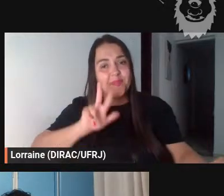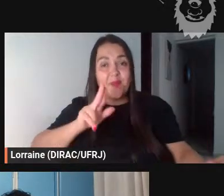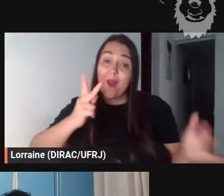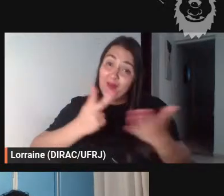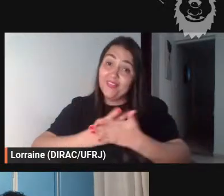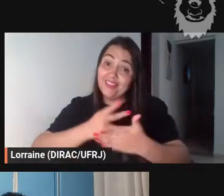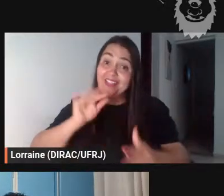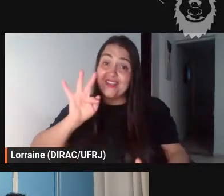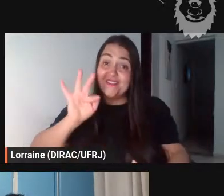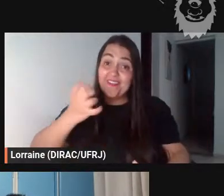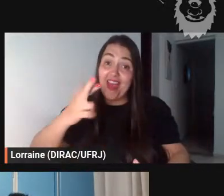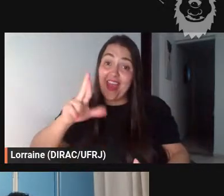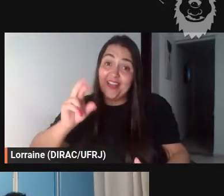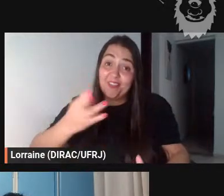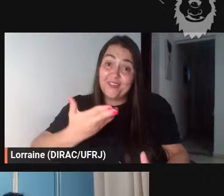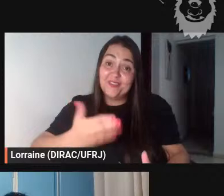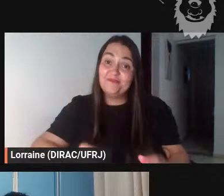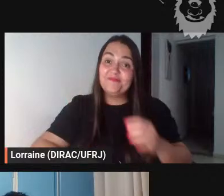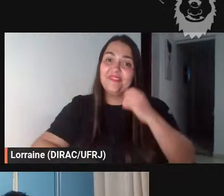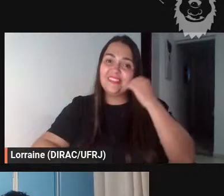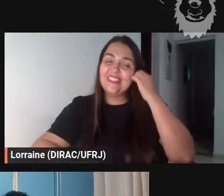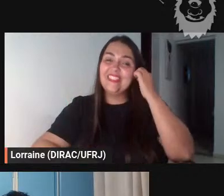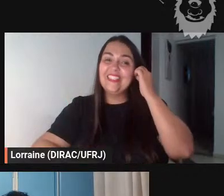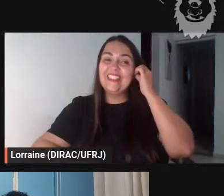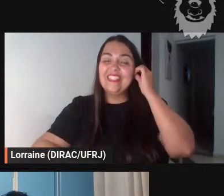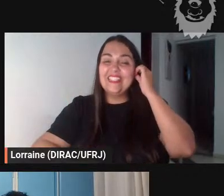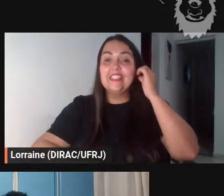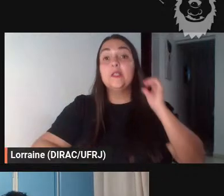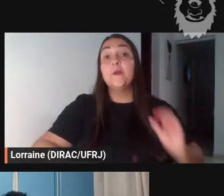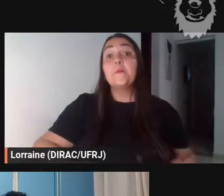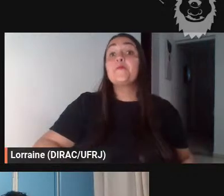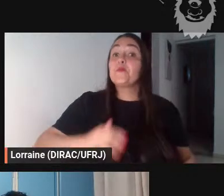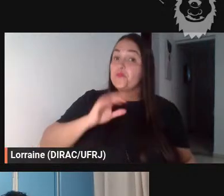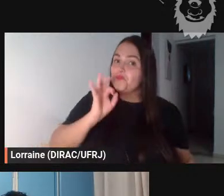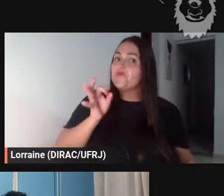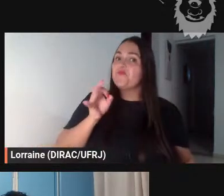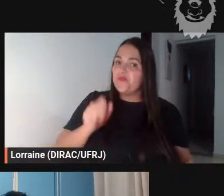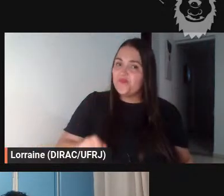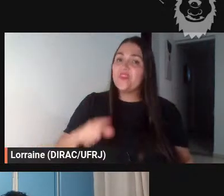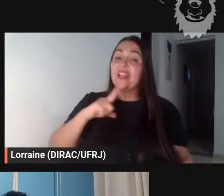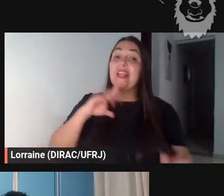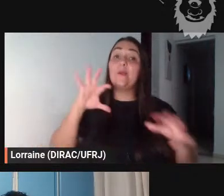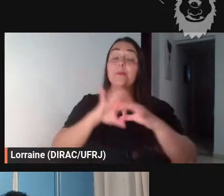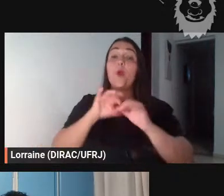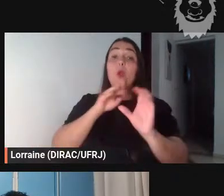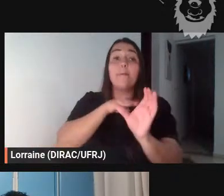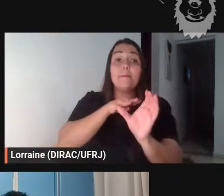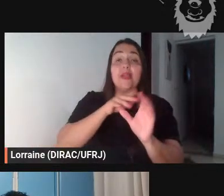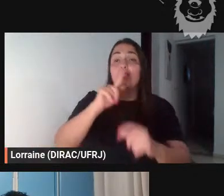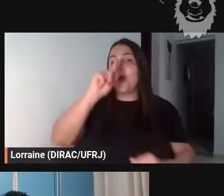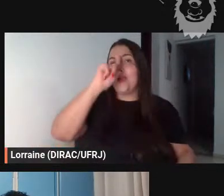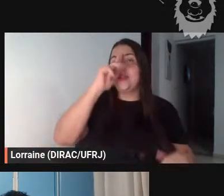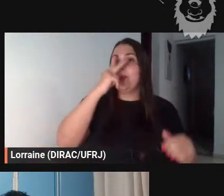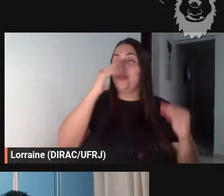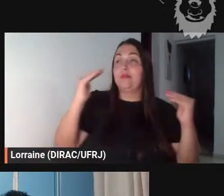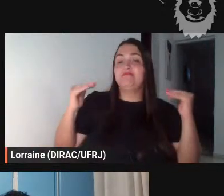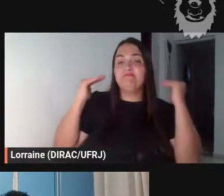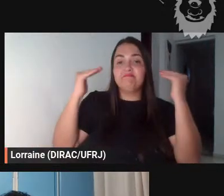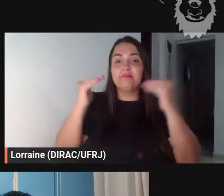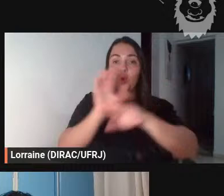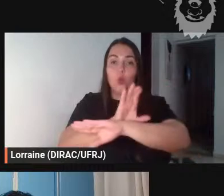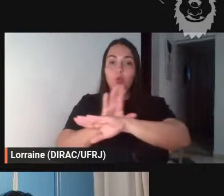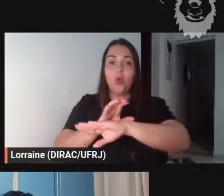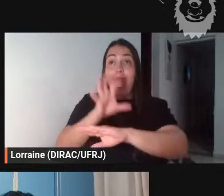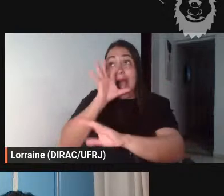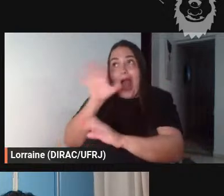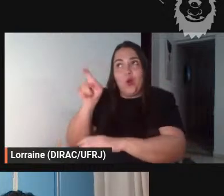né é muito curioso né possivelmente está relacionado com o mito da Grécia como uma supra cultura né bota na conta da